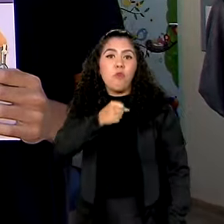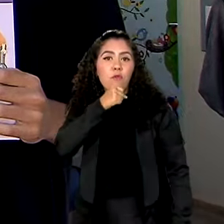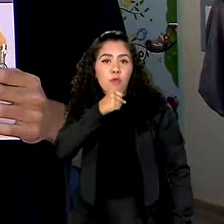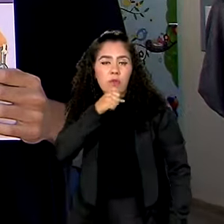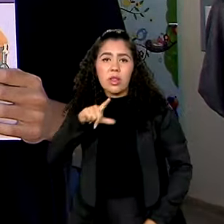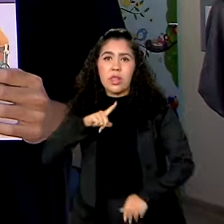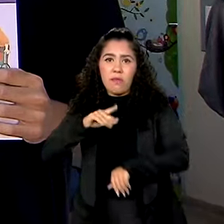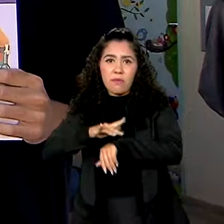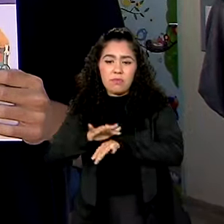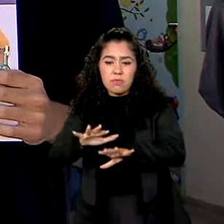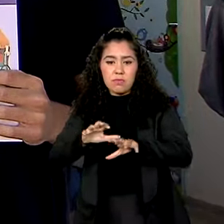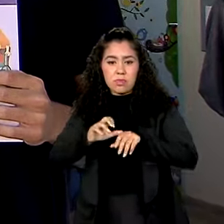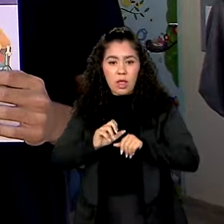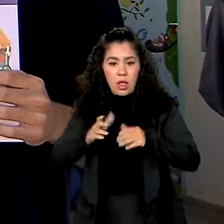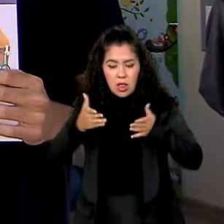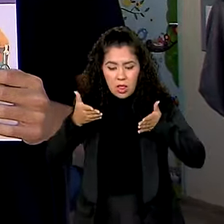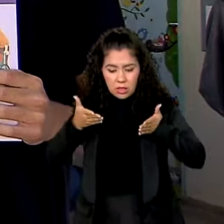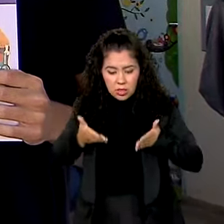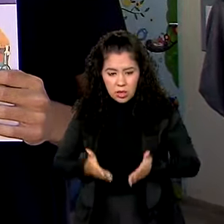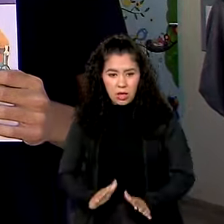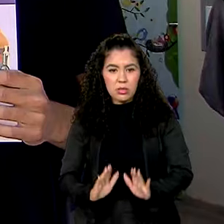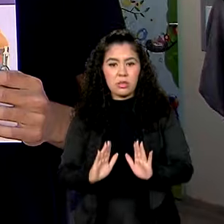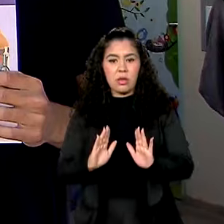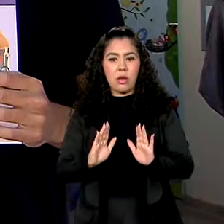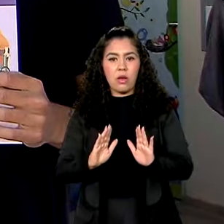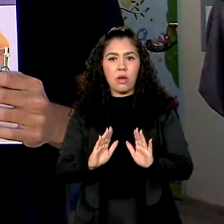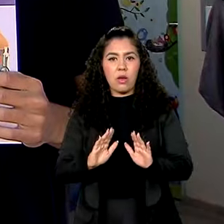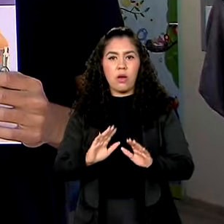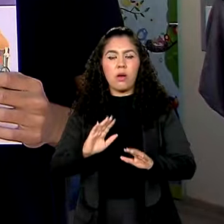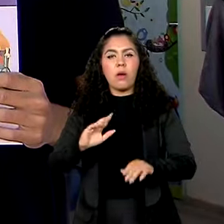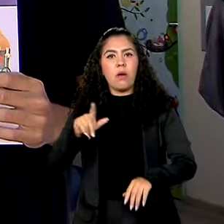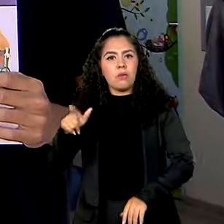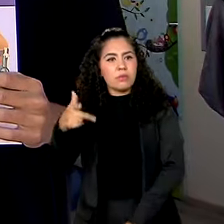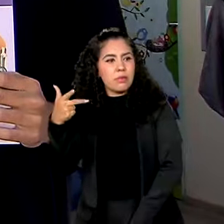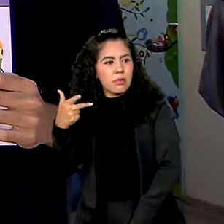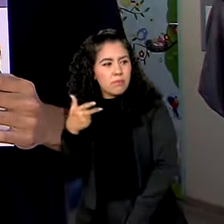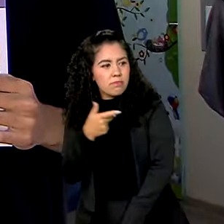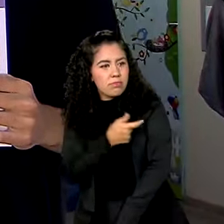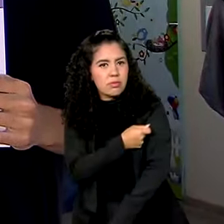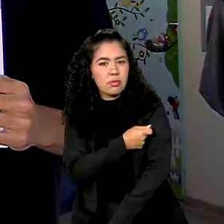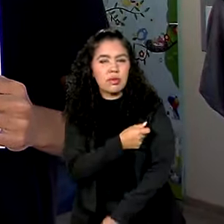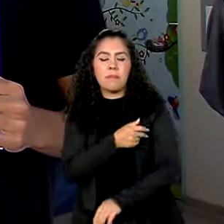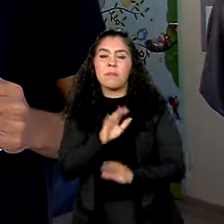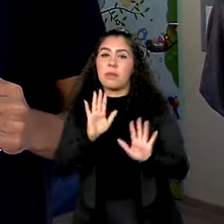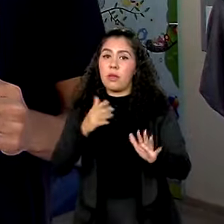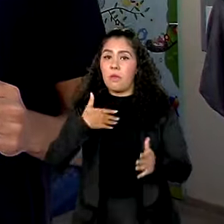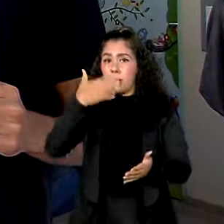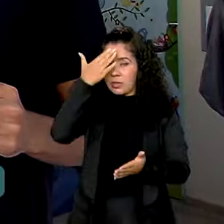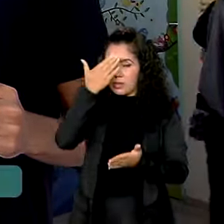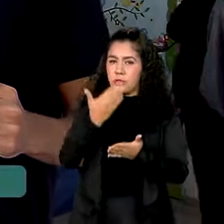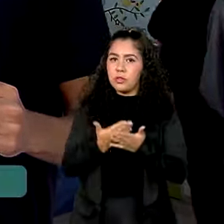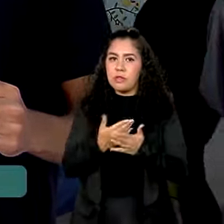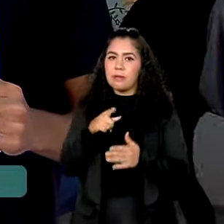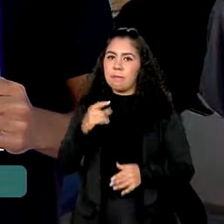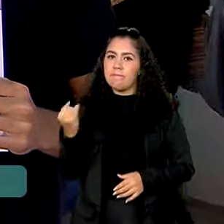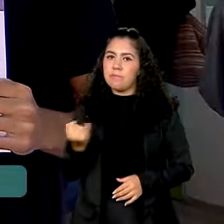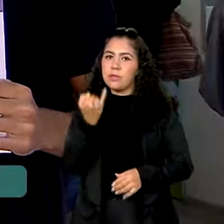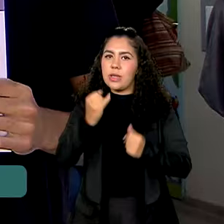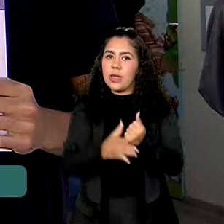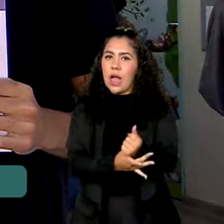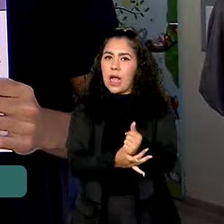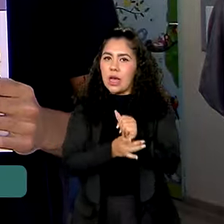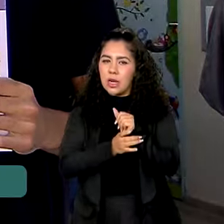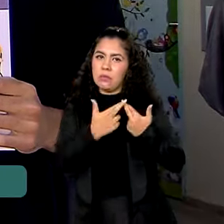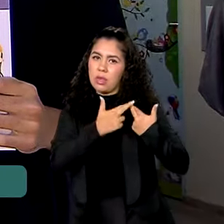poliomielite, foi ele nascer um ano, no ano que inventaram a vacina. Então, eu acho que é muito importante a gente garantir, é uma